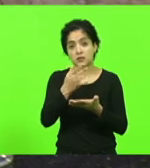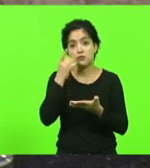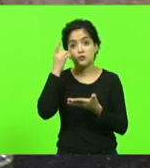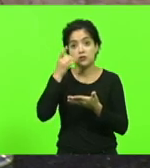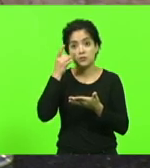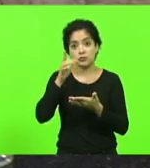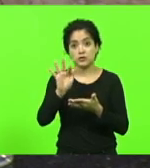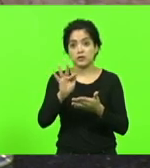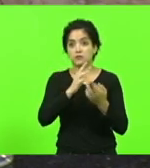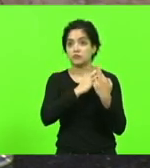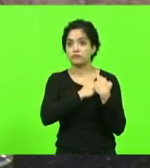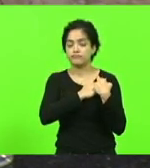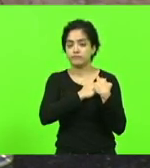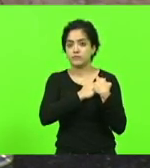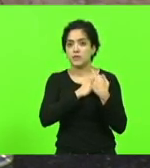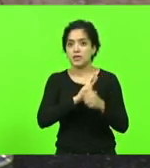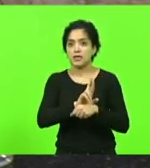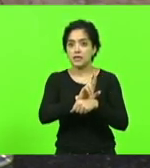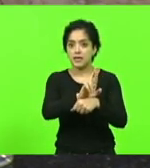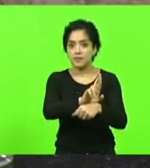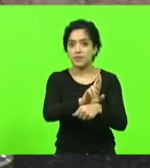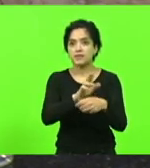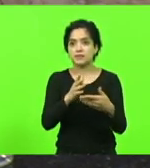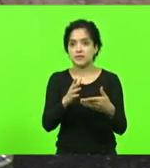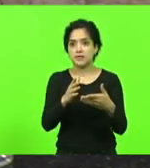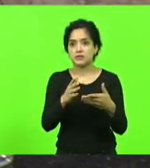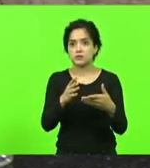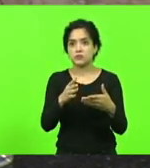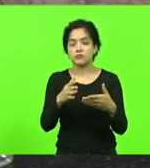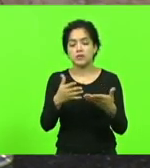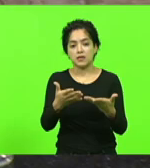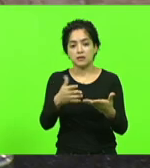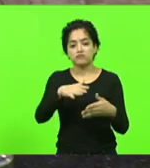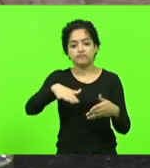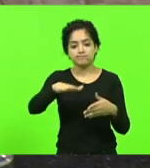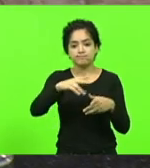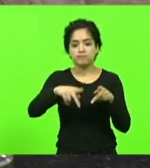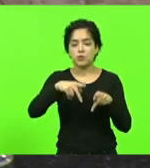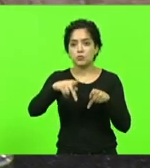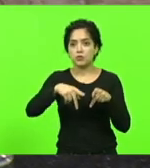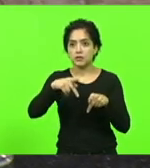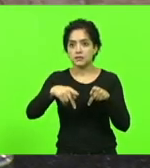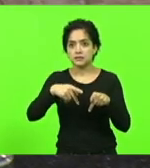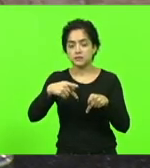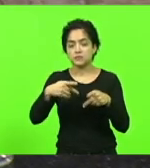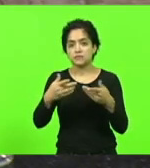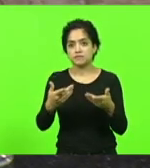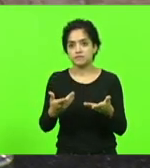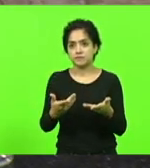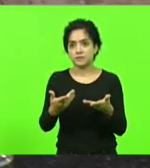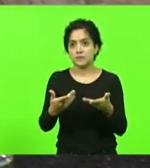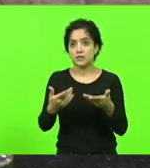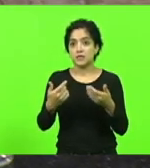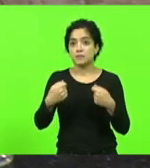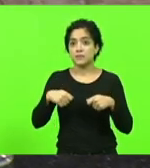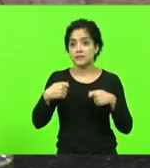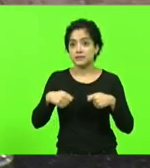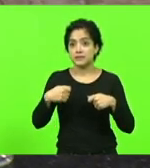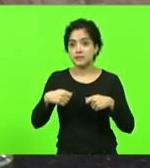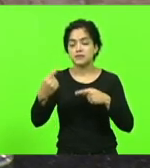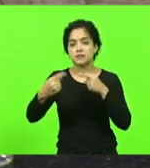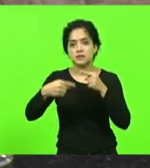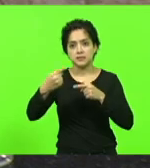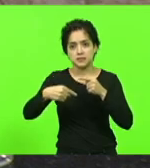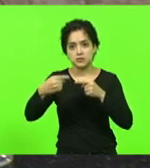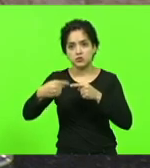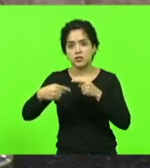representa uma parcela de catarinenses que confiam nele para que ele faça esse apelo a outros poderes e tem que haver sim esse diálogo entre